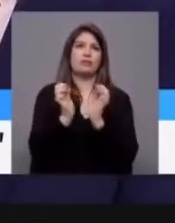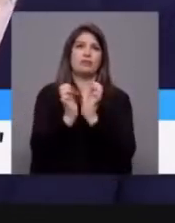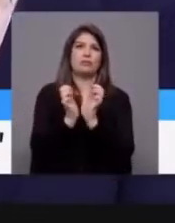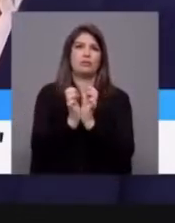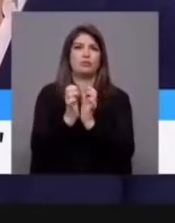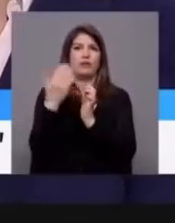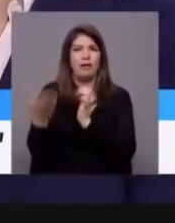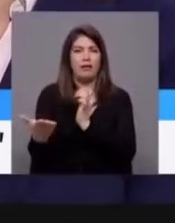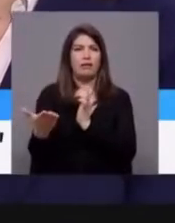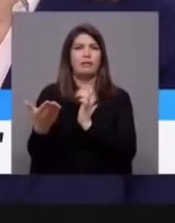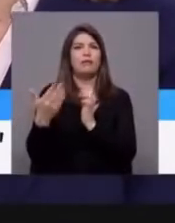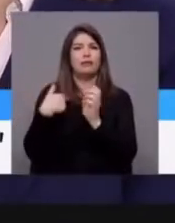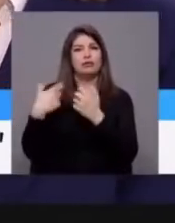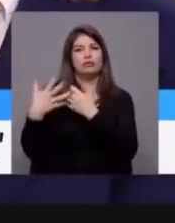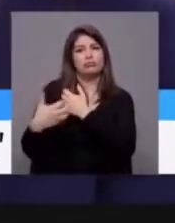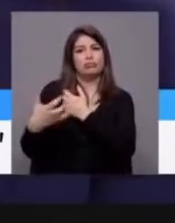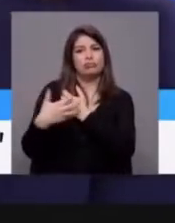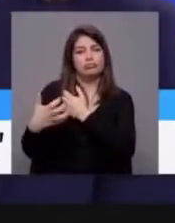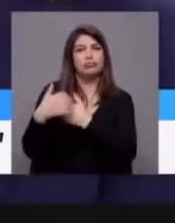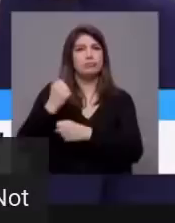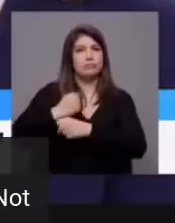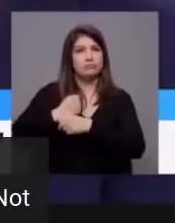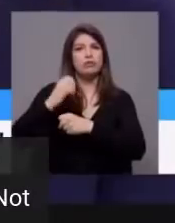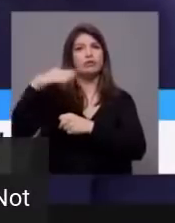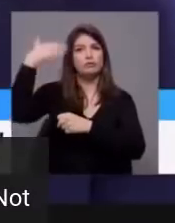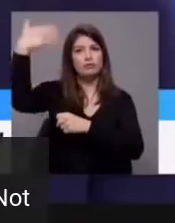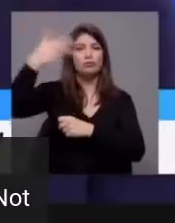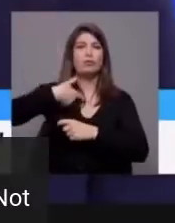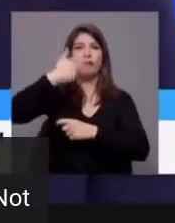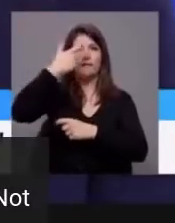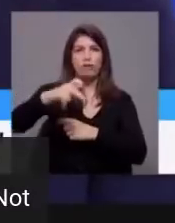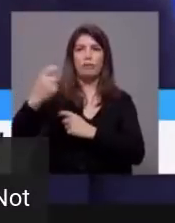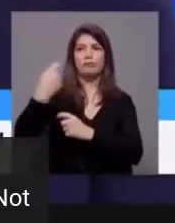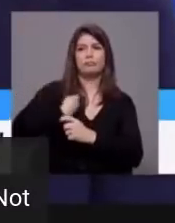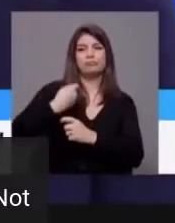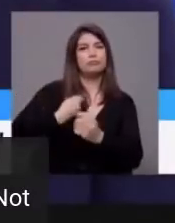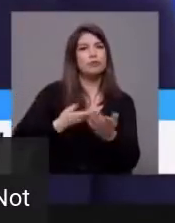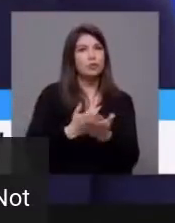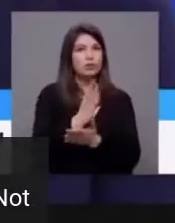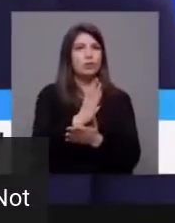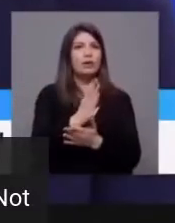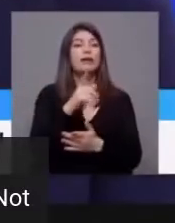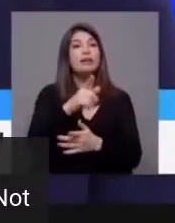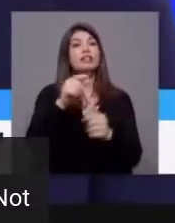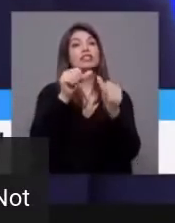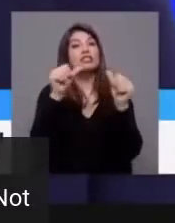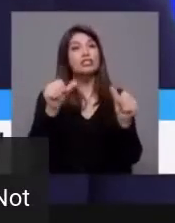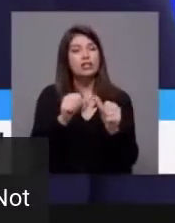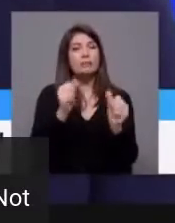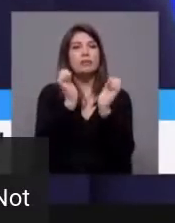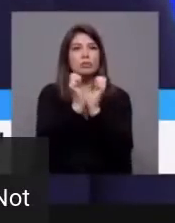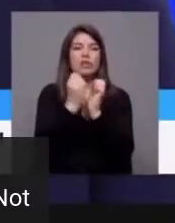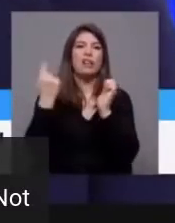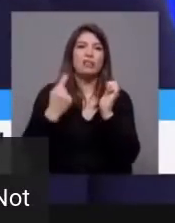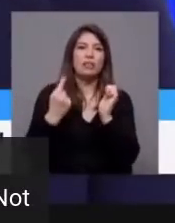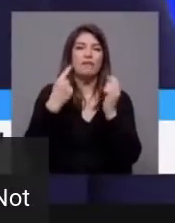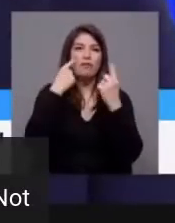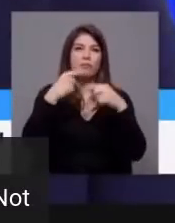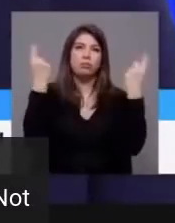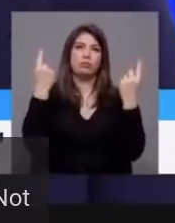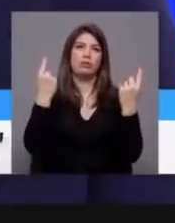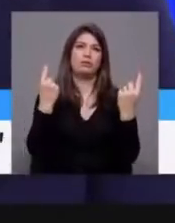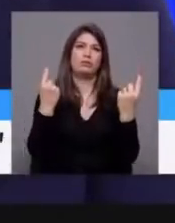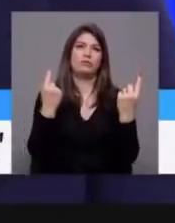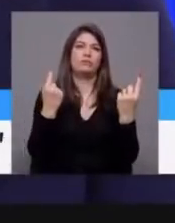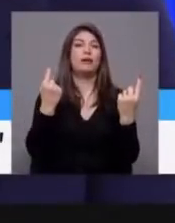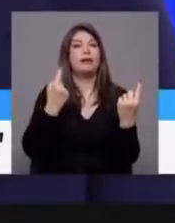a contribuição que fizeram vai ter o retorno devido nas suas pensões. E por isso o sistema tem de ser público. Mas por isso o sistema tem de público, nós temos de garantir